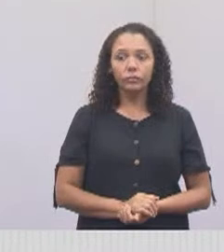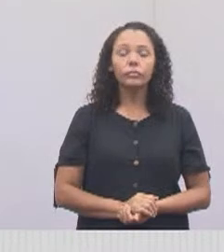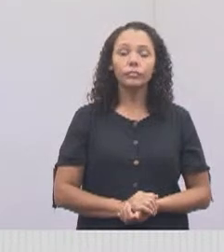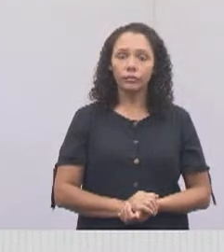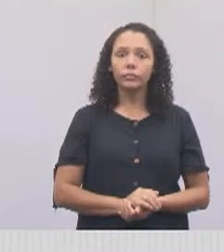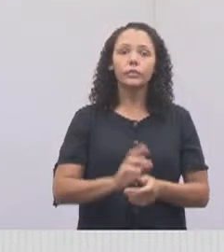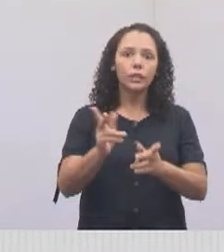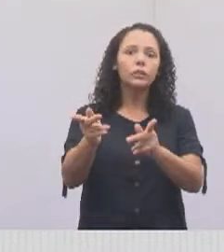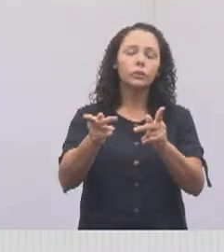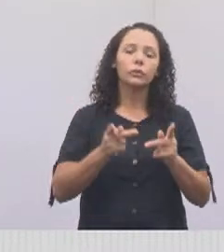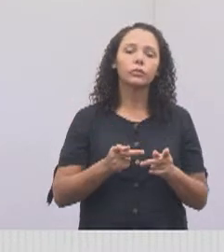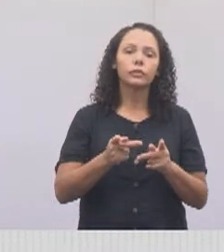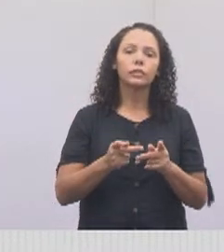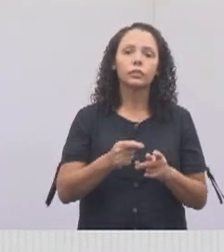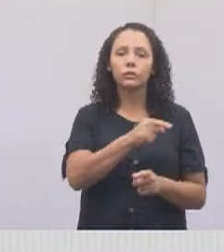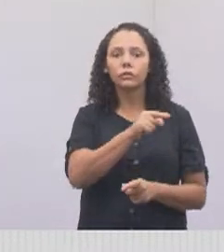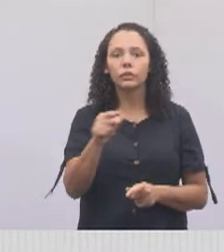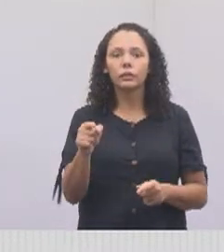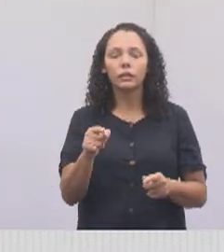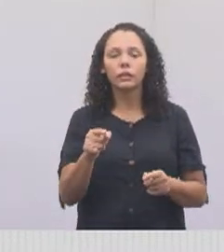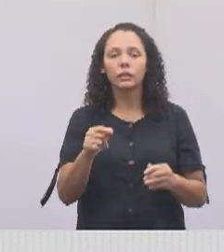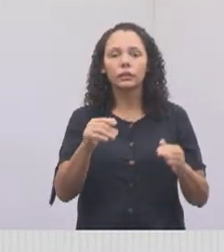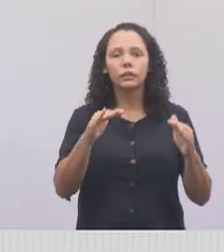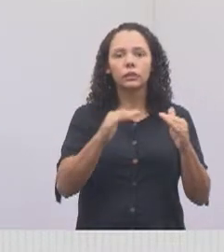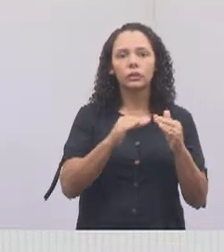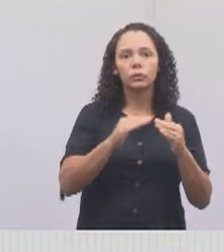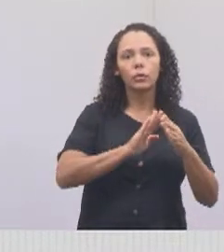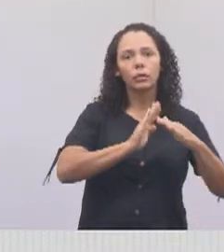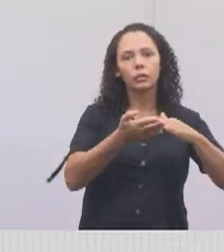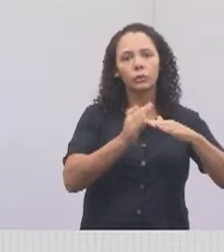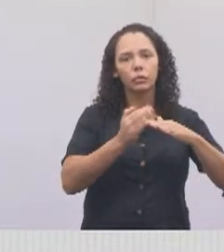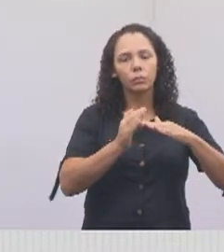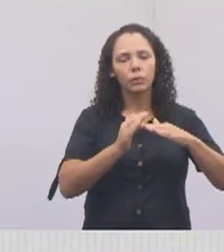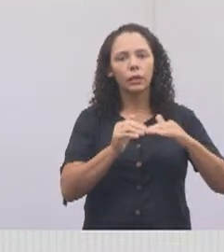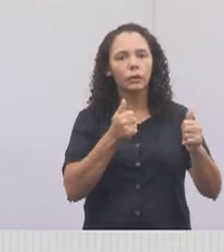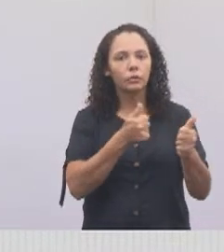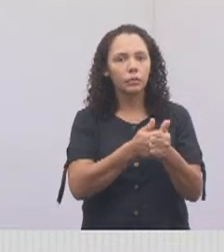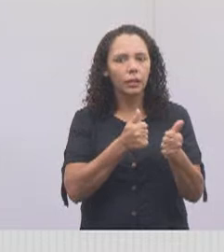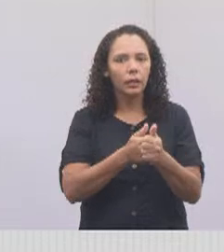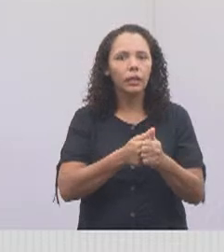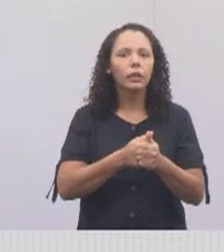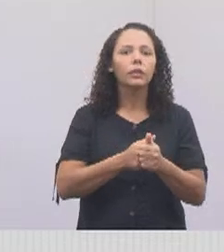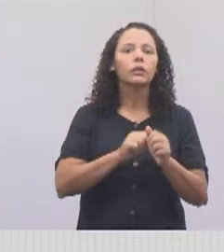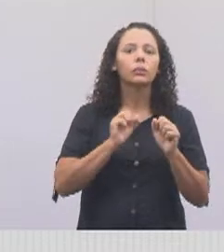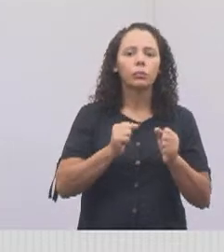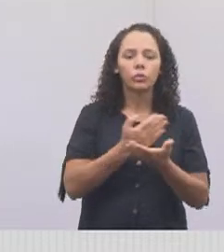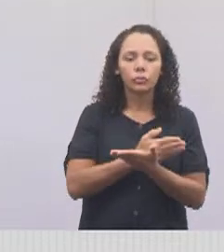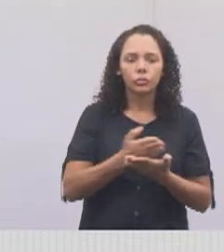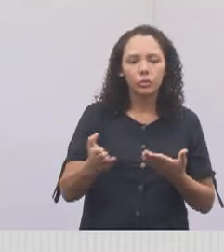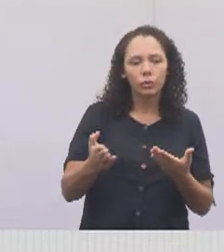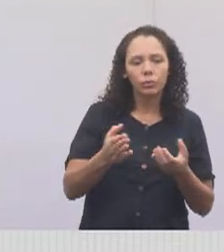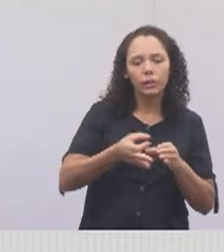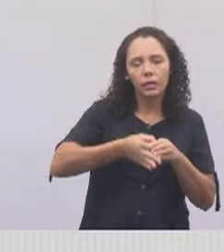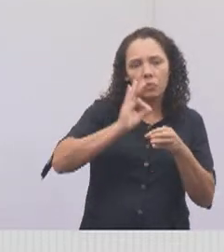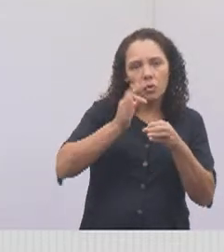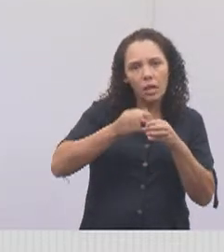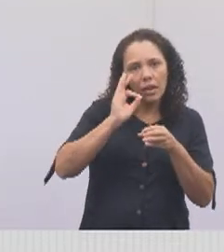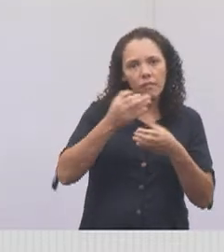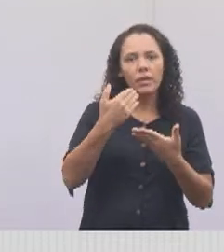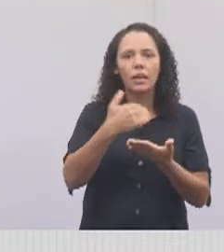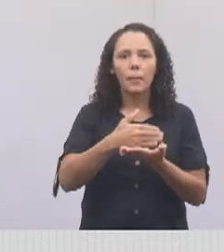feito. Para você que mora em Jardim Santa Maria, Parque Brasil, começa lá com a gente tomando um café da manhã gostoso, bolo,